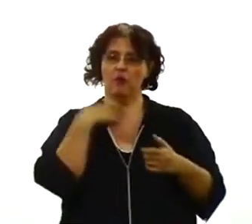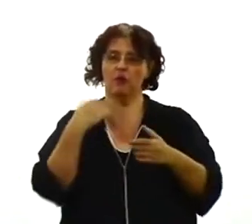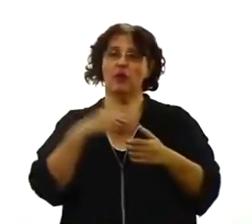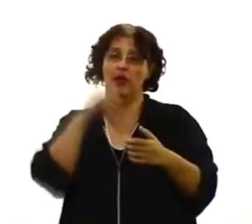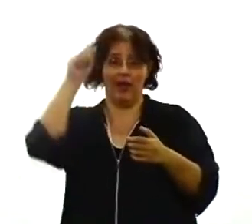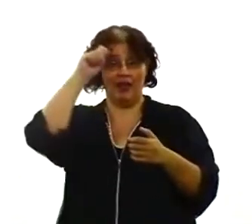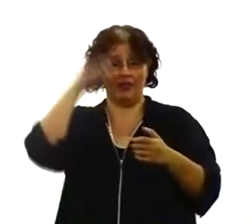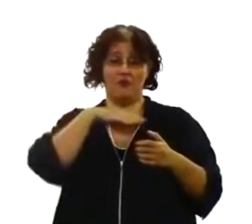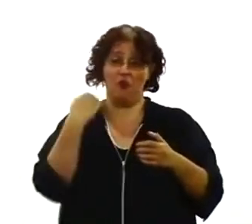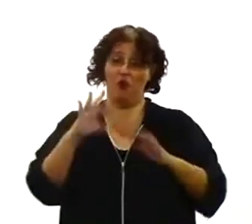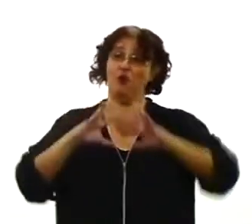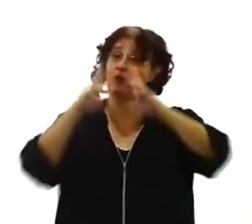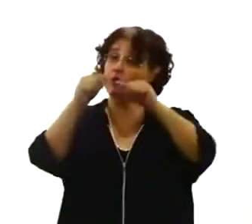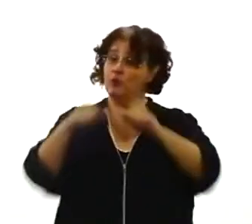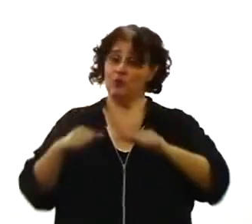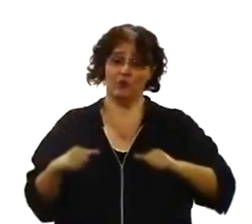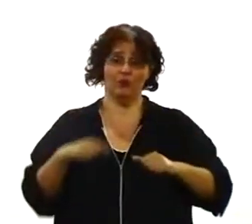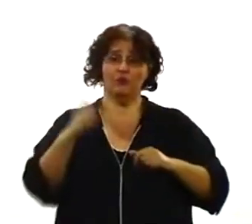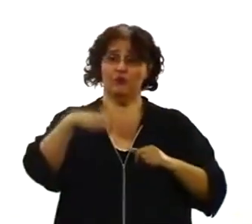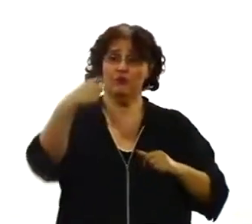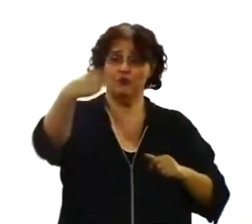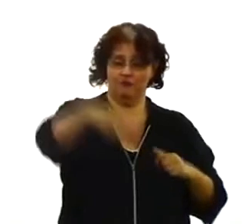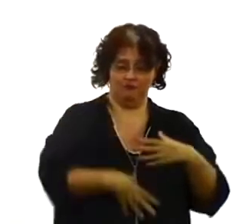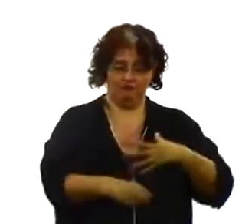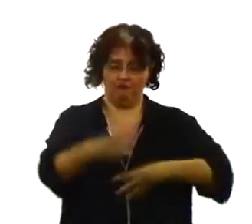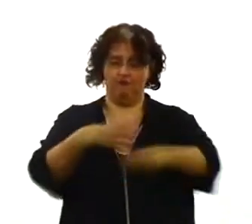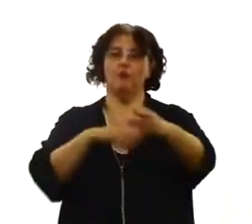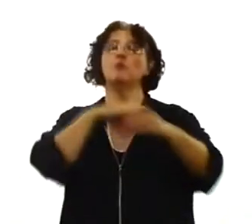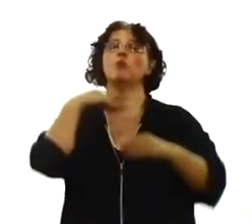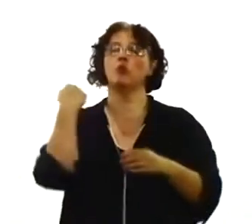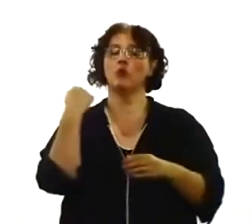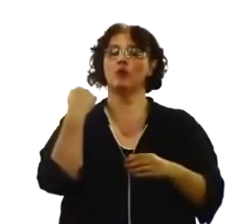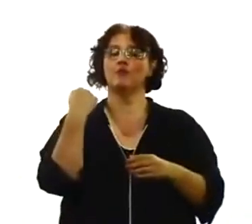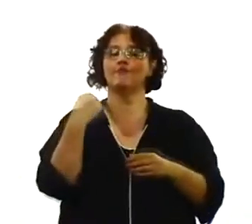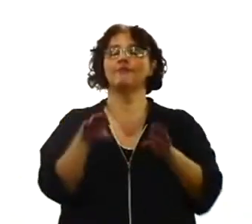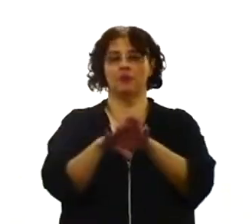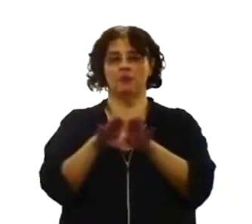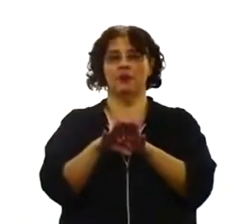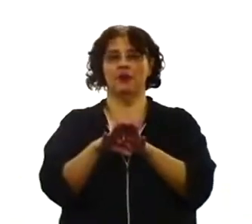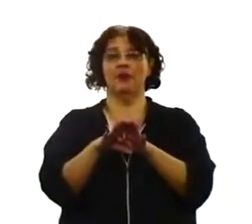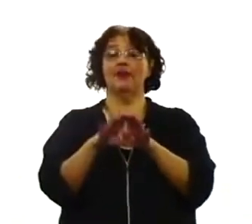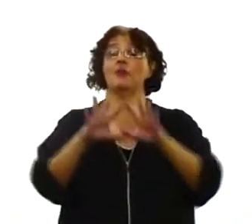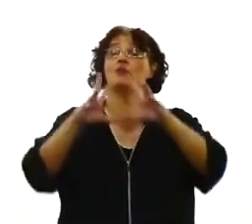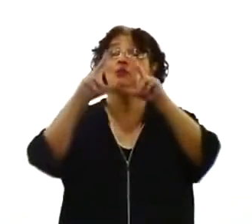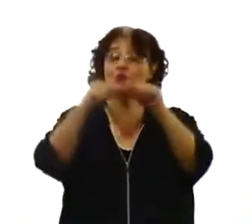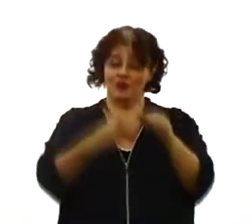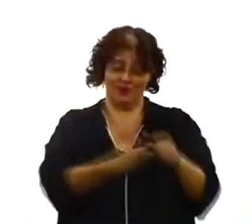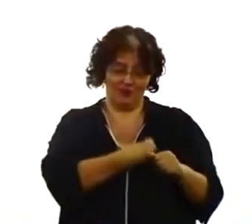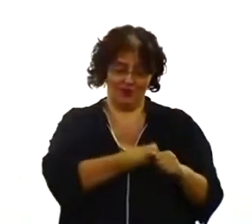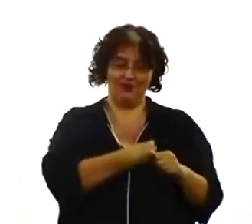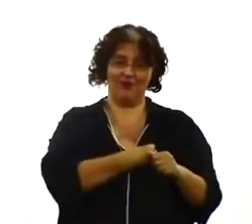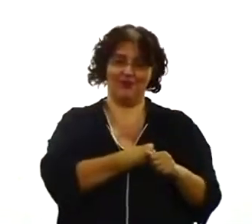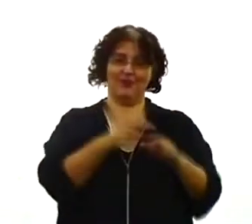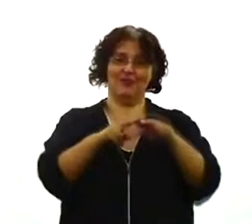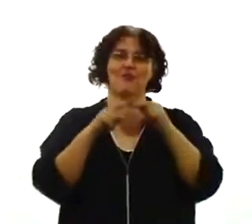Todos os que foram vivificados em Cristo. Viverão. Olha o que a vida veio